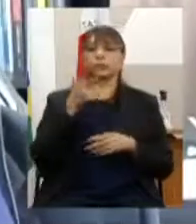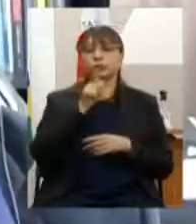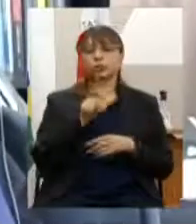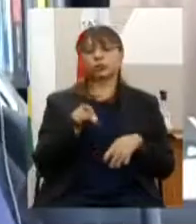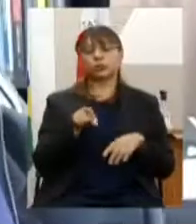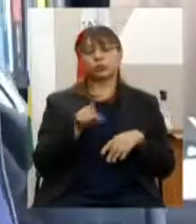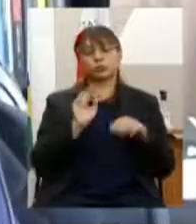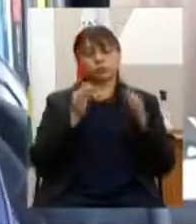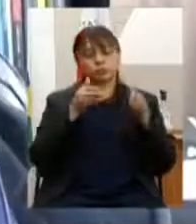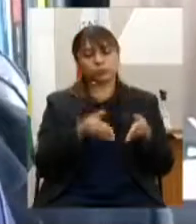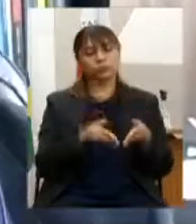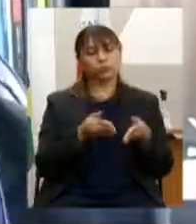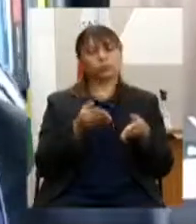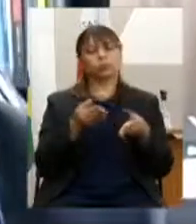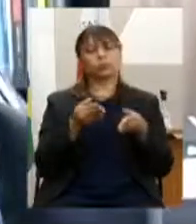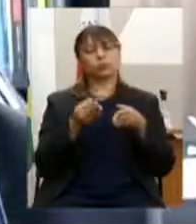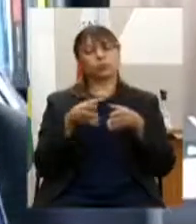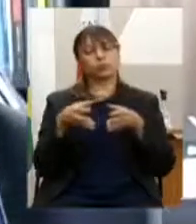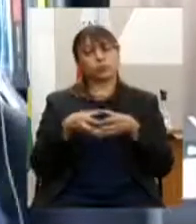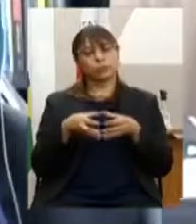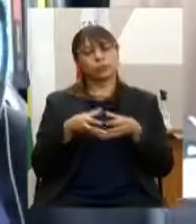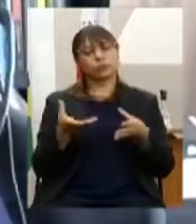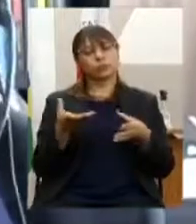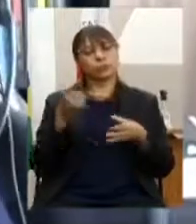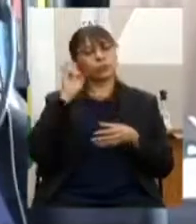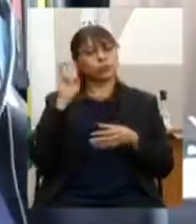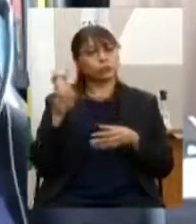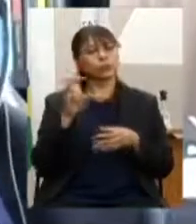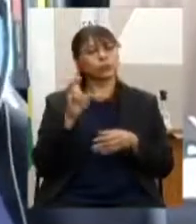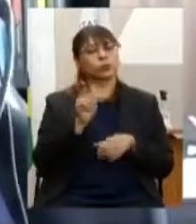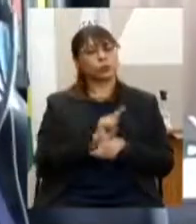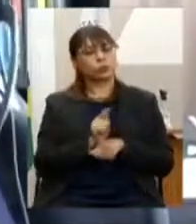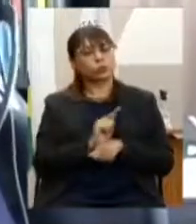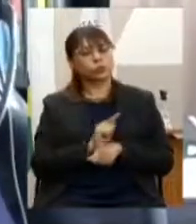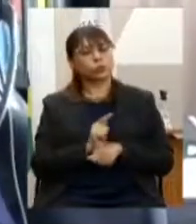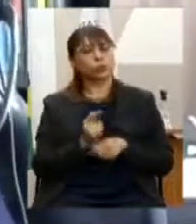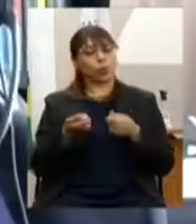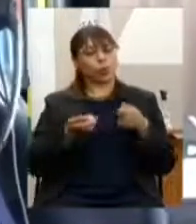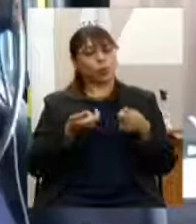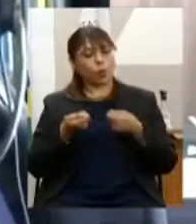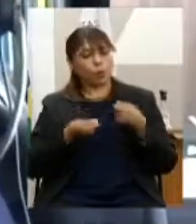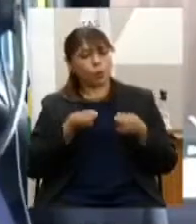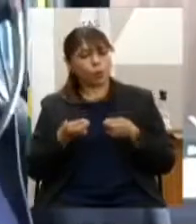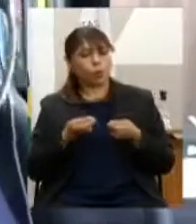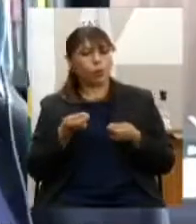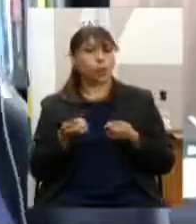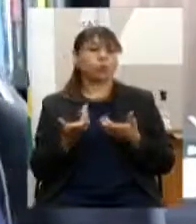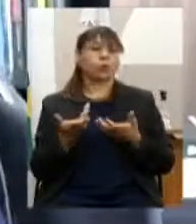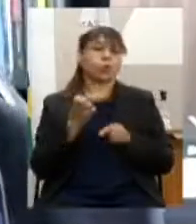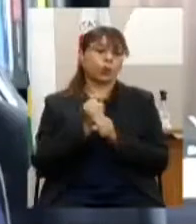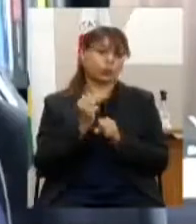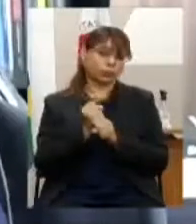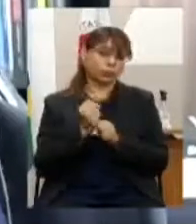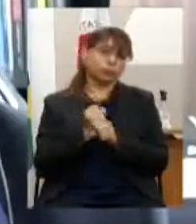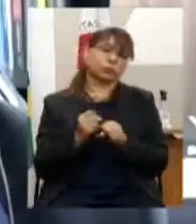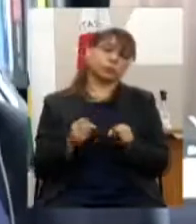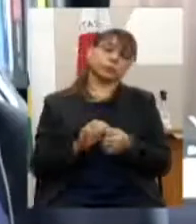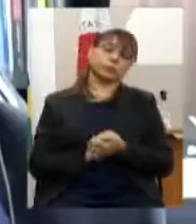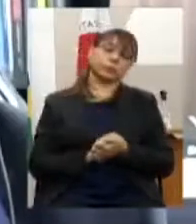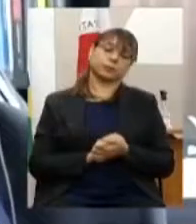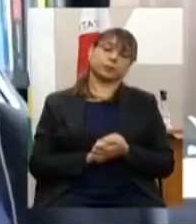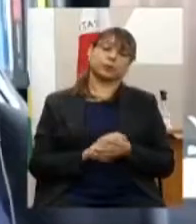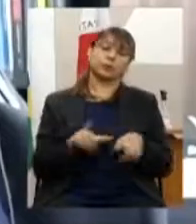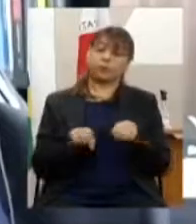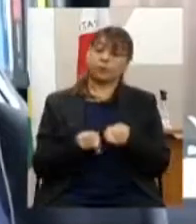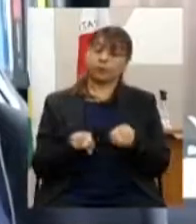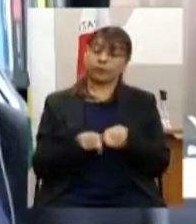culturais nas áreas jurídica e de gestão contabilidade e comunicação outro ponto é recomendar